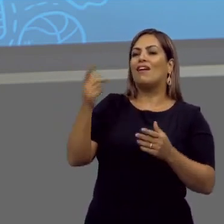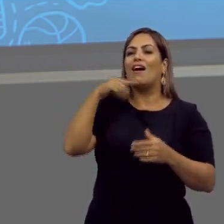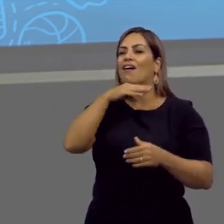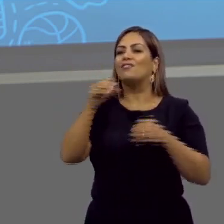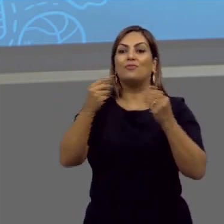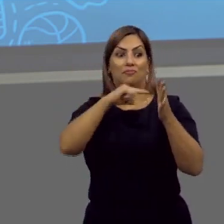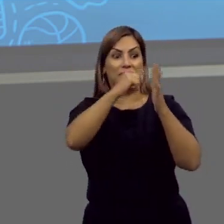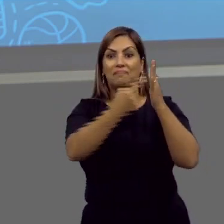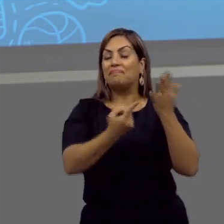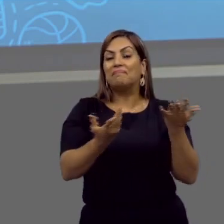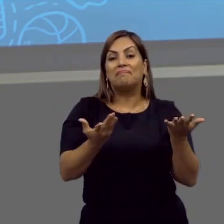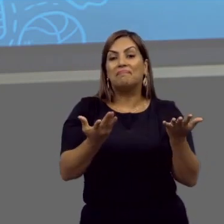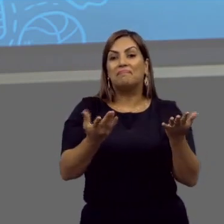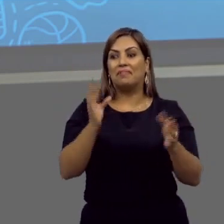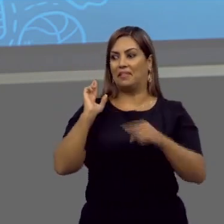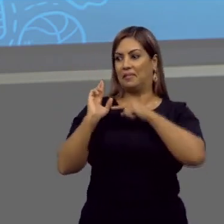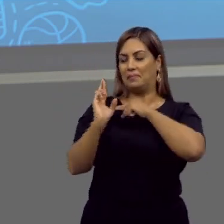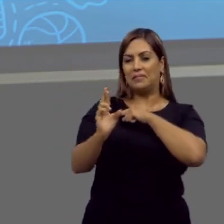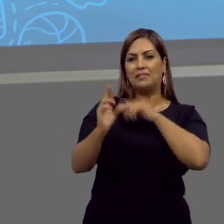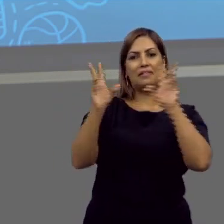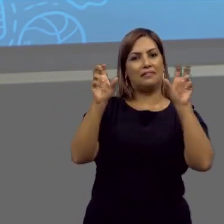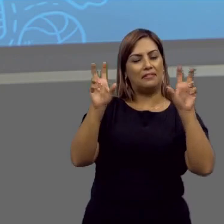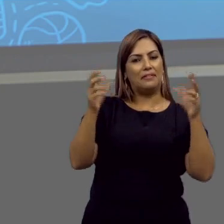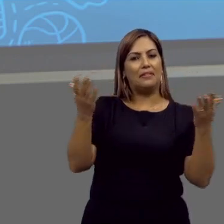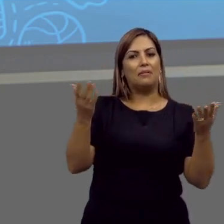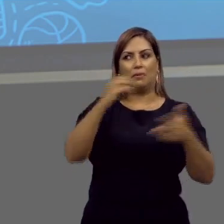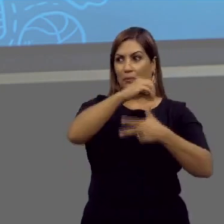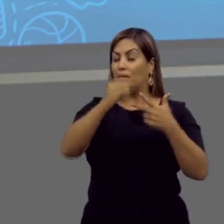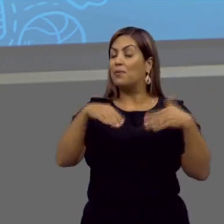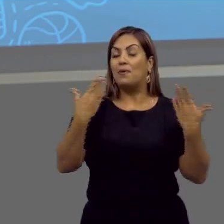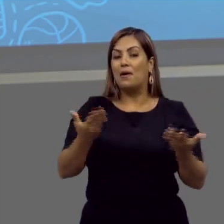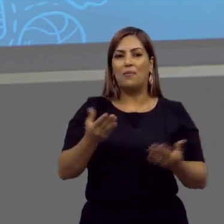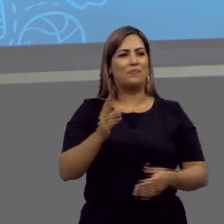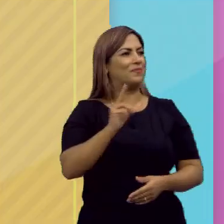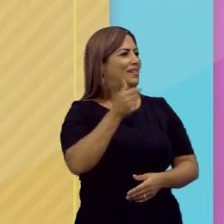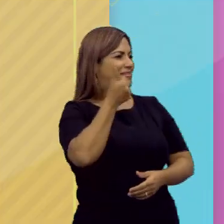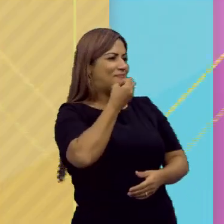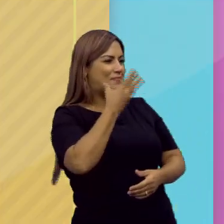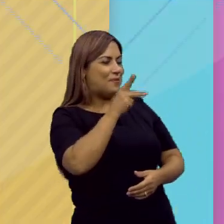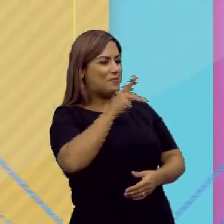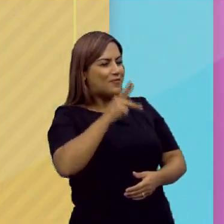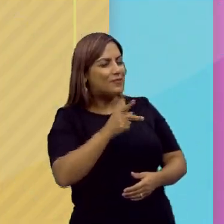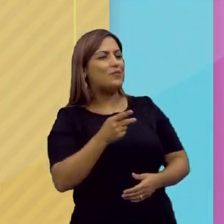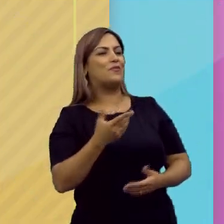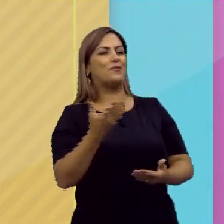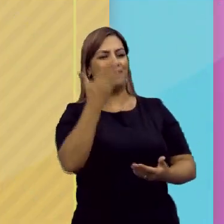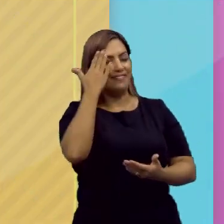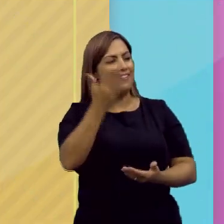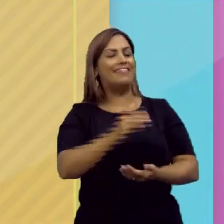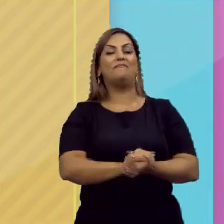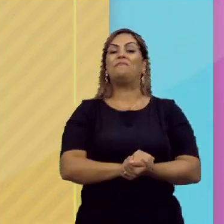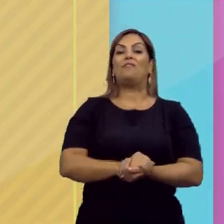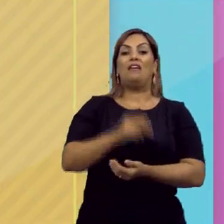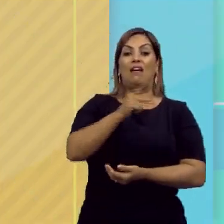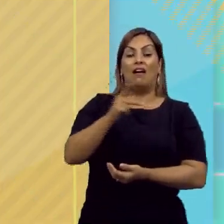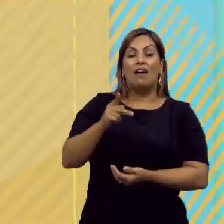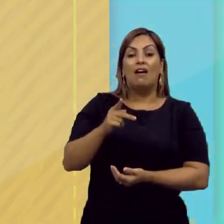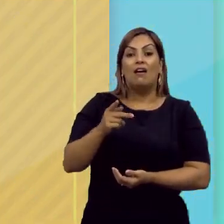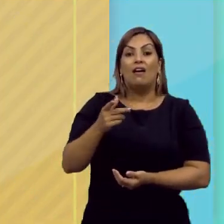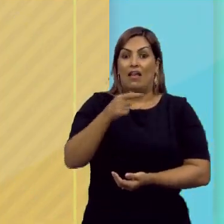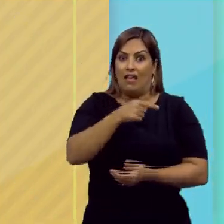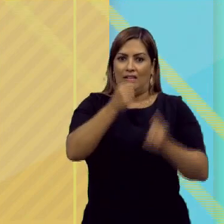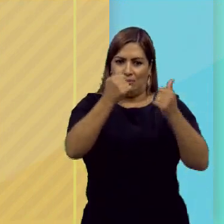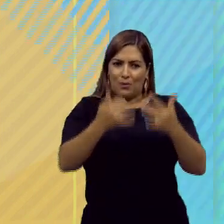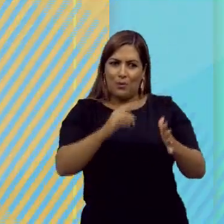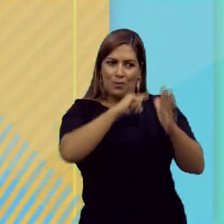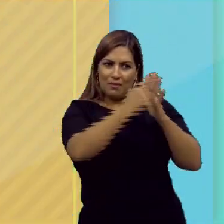sua aposta dessas que eu falei para a representação temática no Enem? Valeu, Curini, pela aula. Então, desses temas que você abordou,